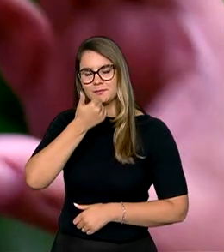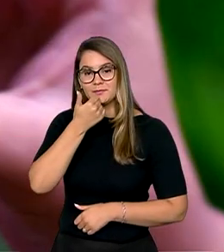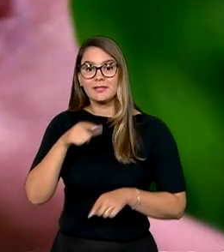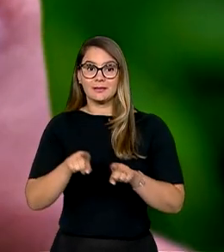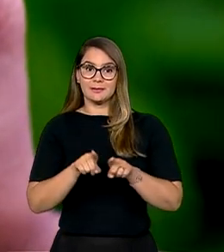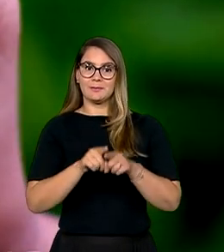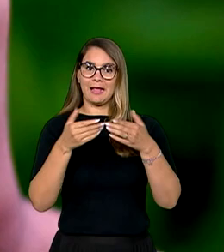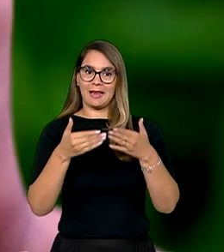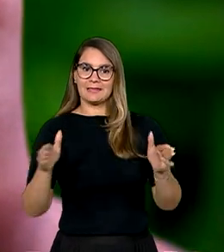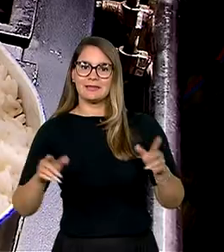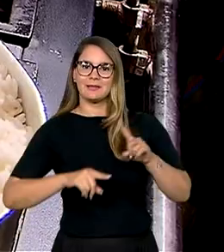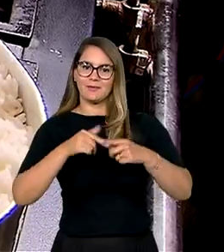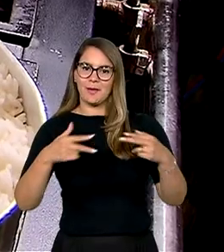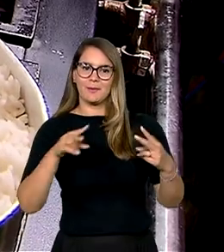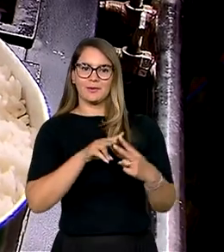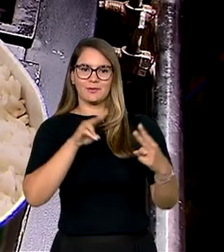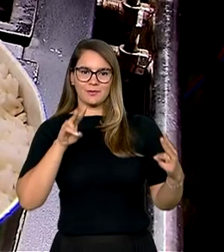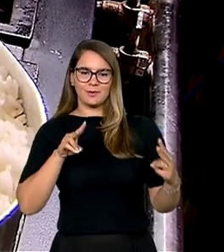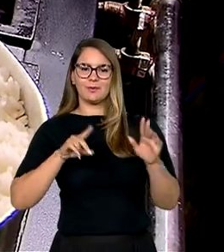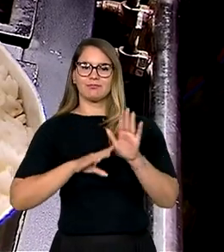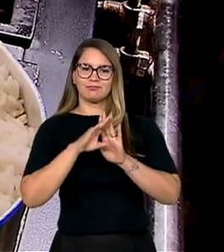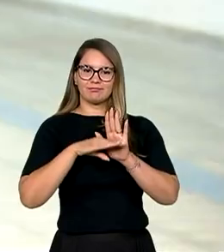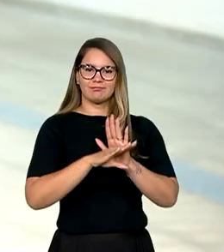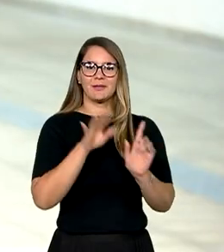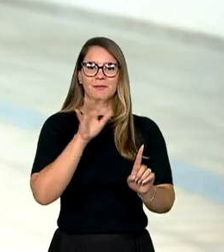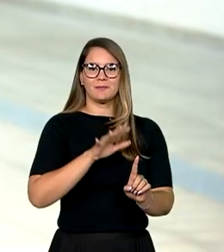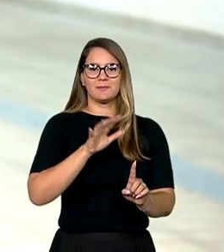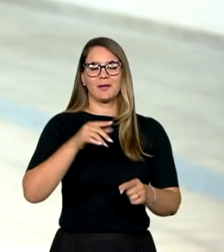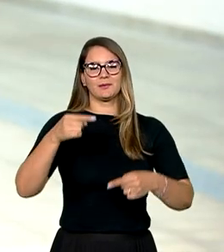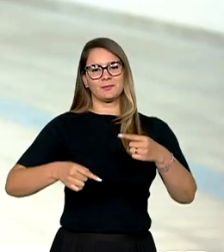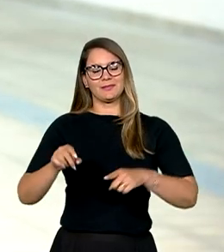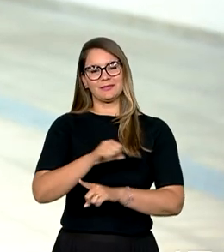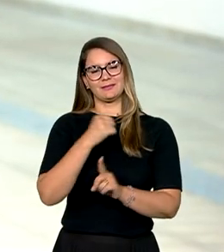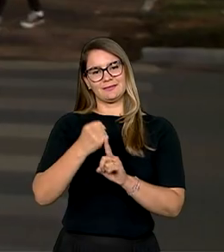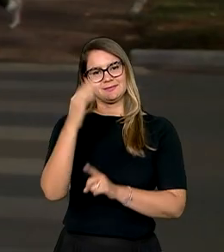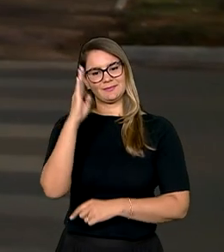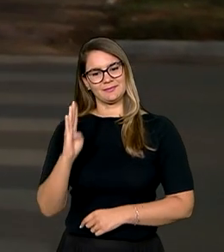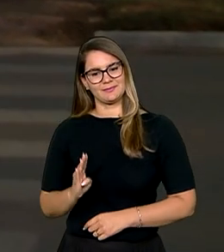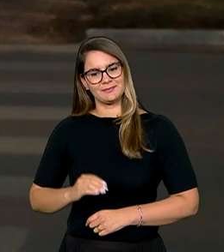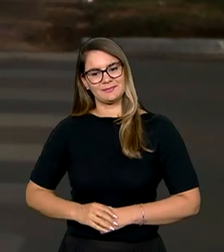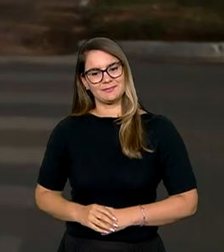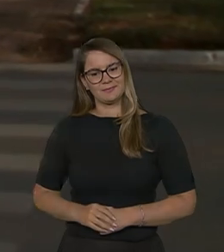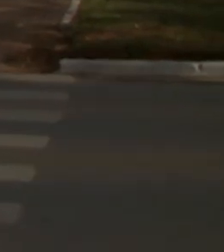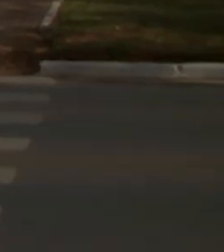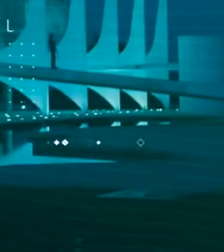ainda, lançada a ferramenta virtual com indicadores dos impactos das políticas sociais no país.